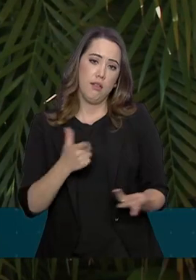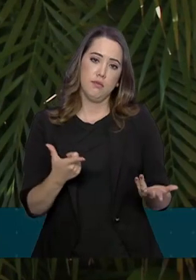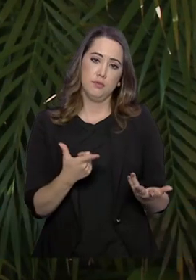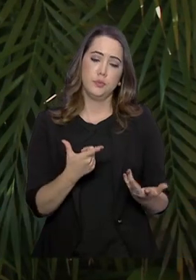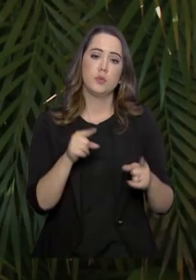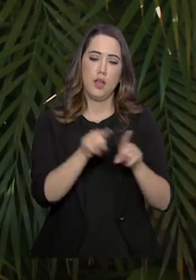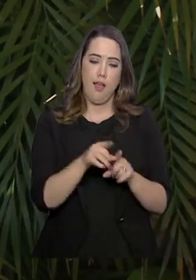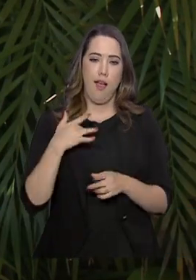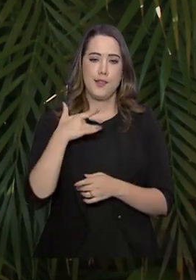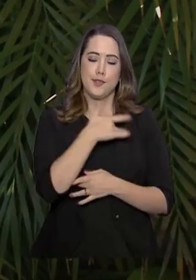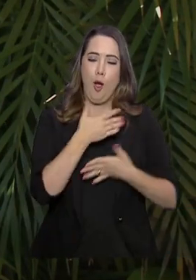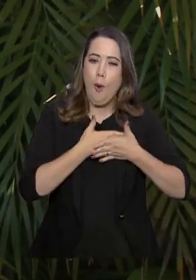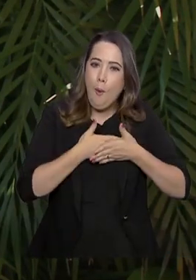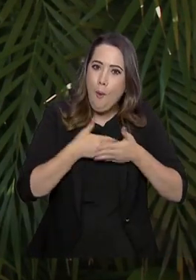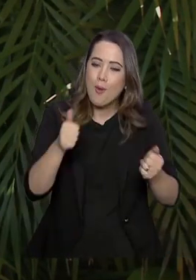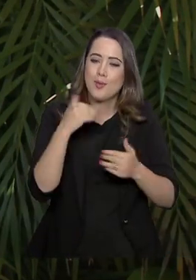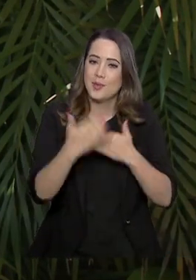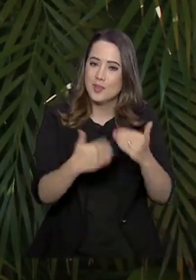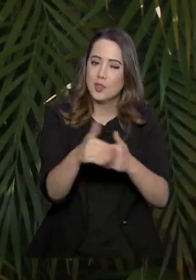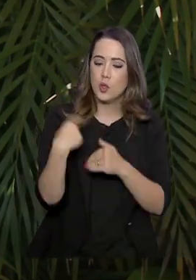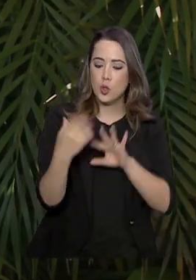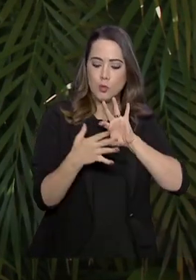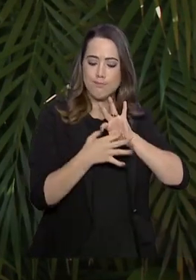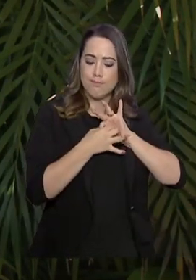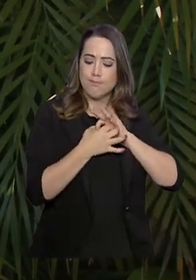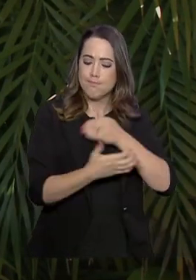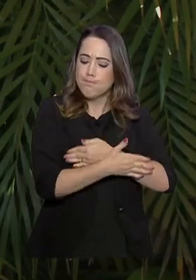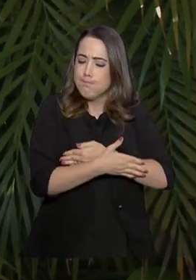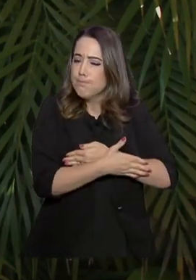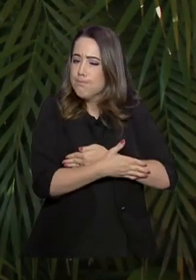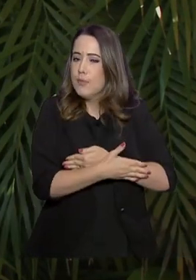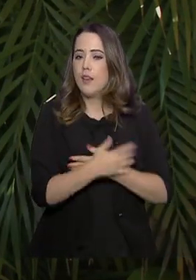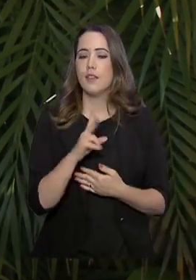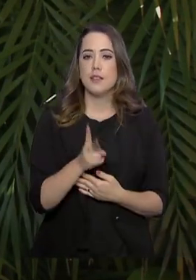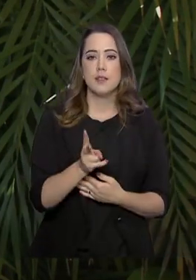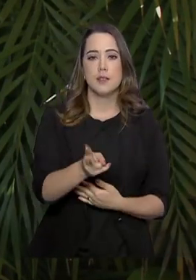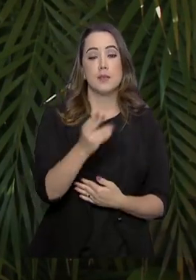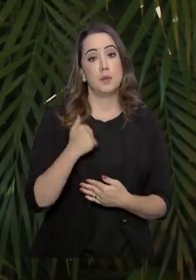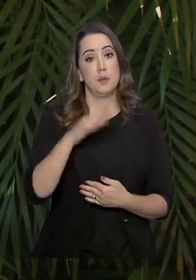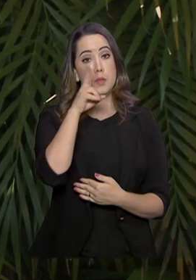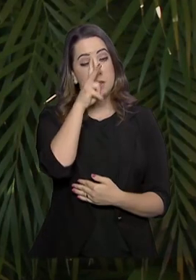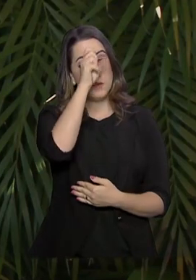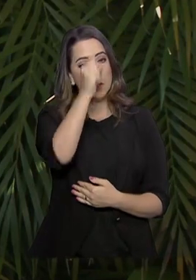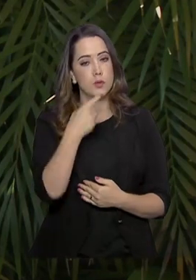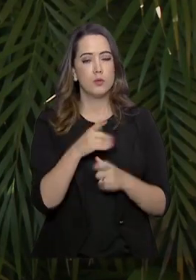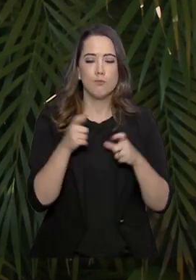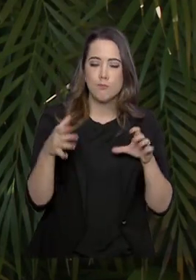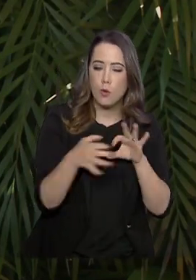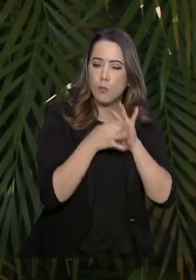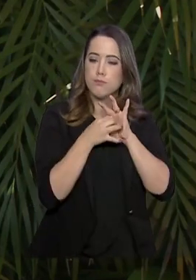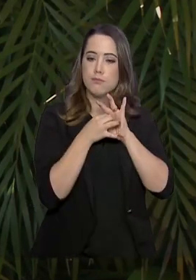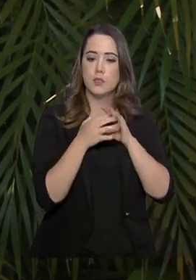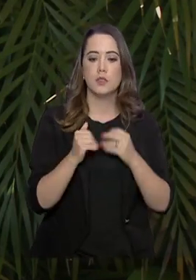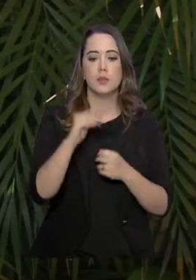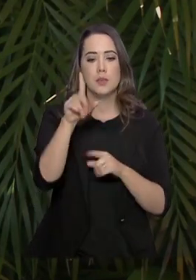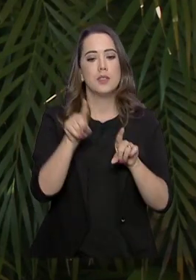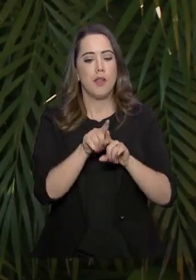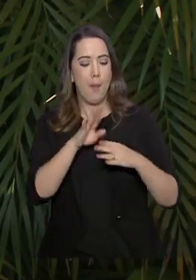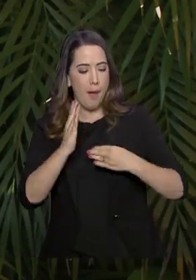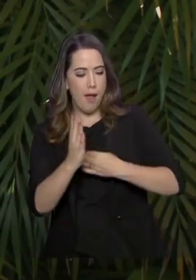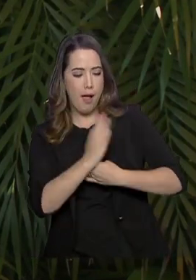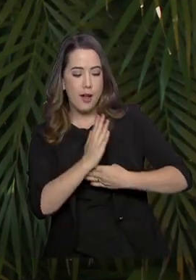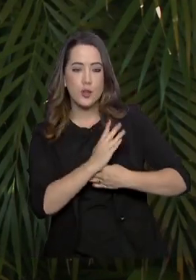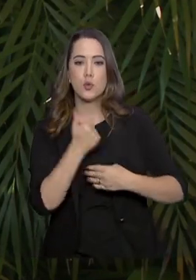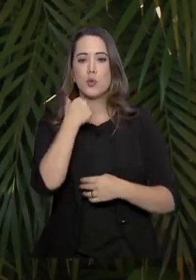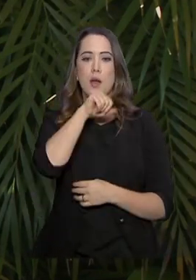dele bem desenvolvida, o nosso elo cada vez mais forte, o maior vínculo, além de ajudar também